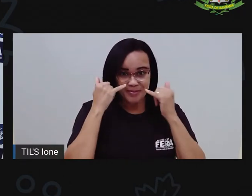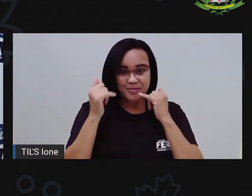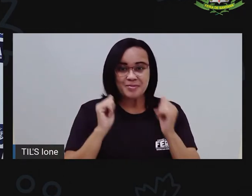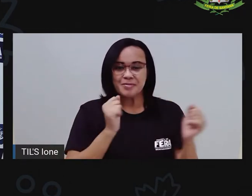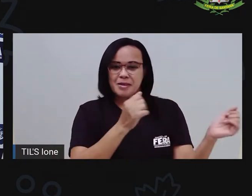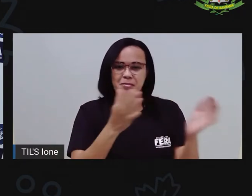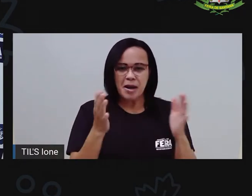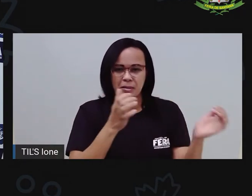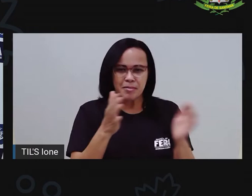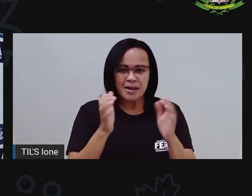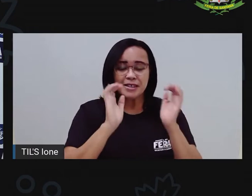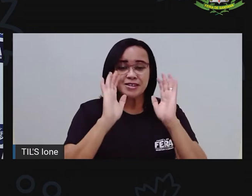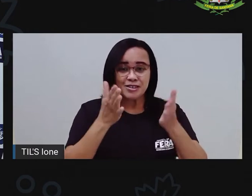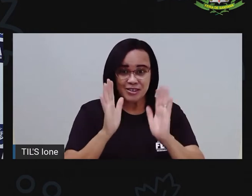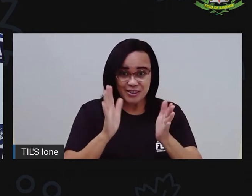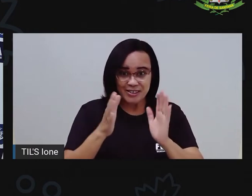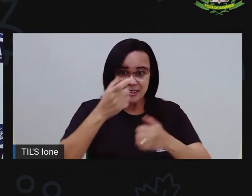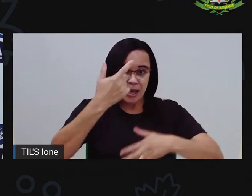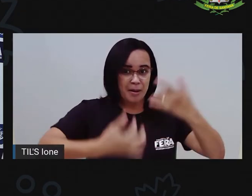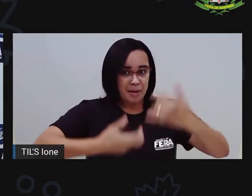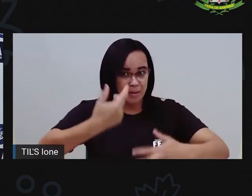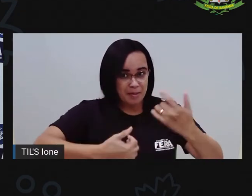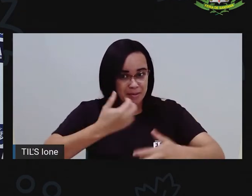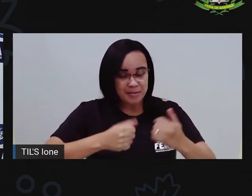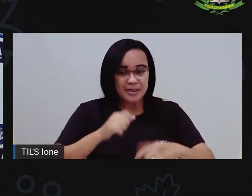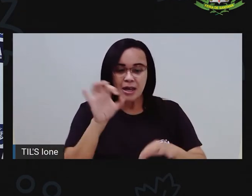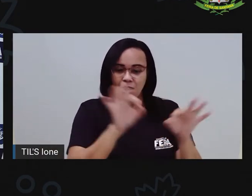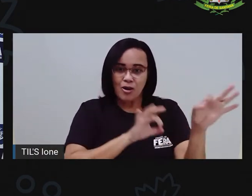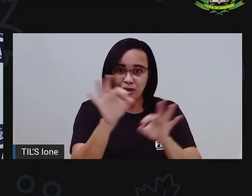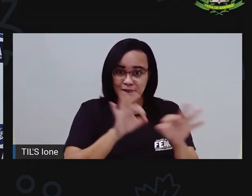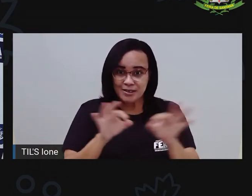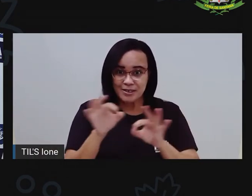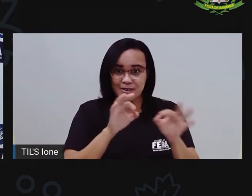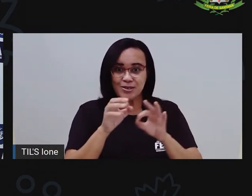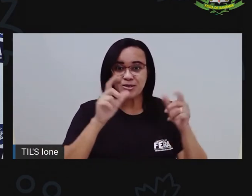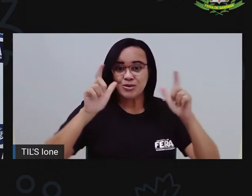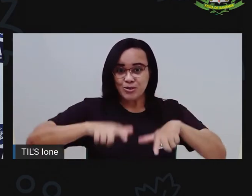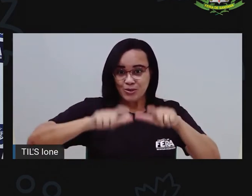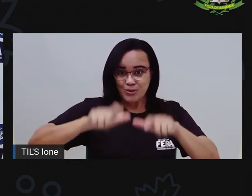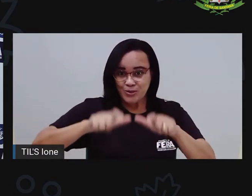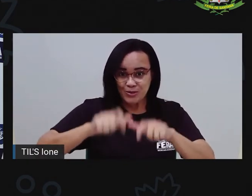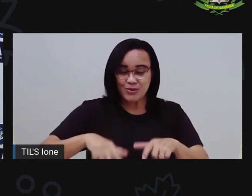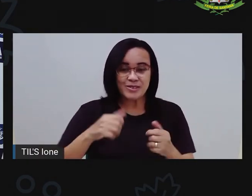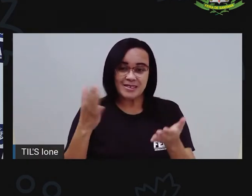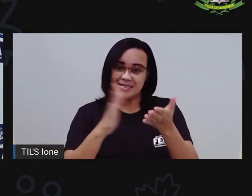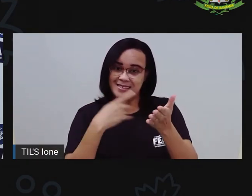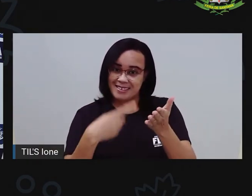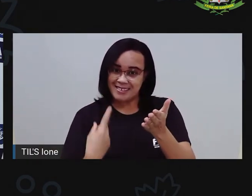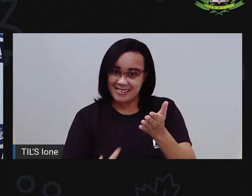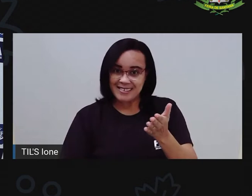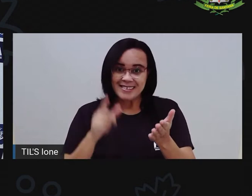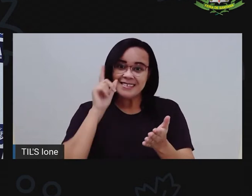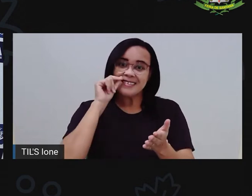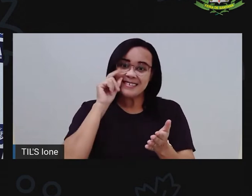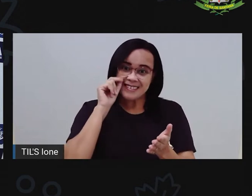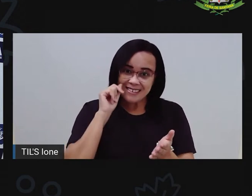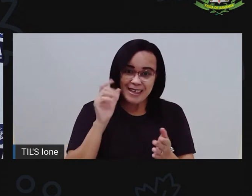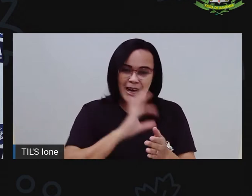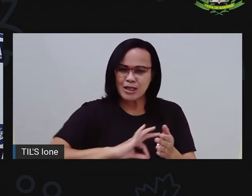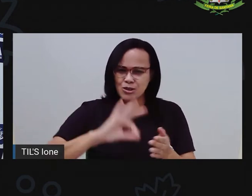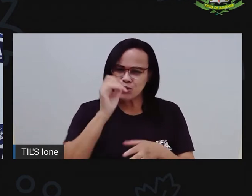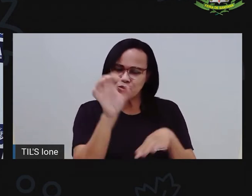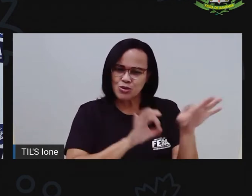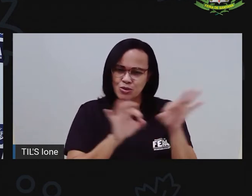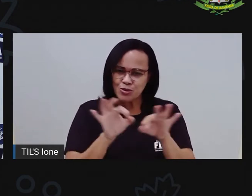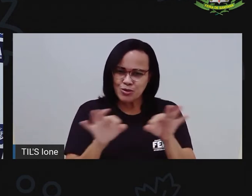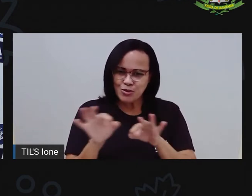orientações, e aí, já arrumaram o espaço de vocês? Caderninho, lápis, tudo organizado pra que a gente possa, então,